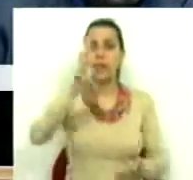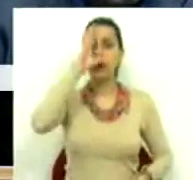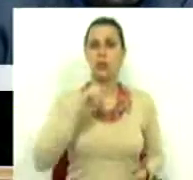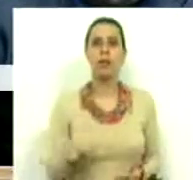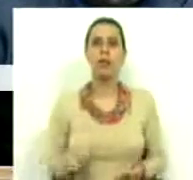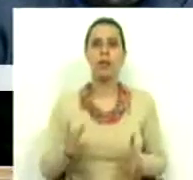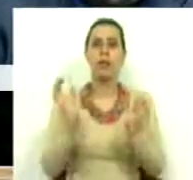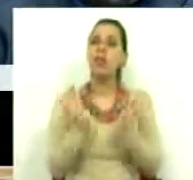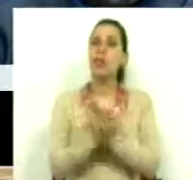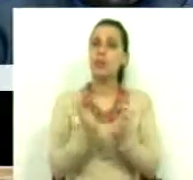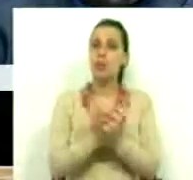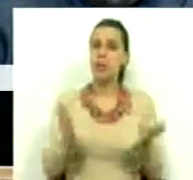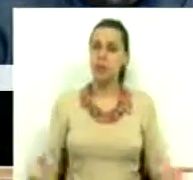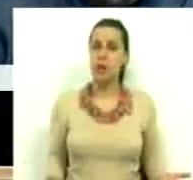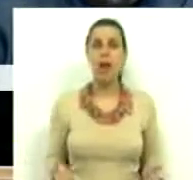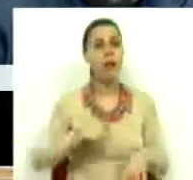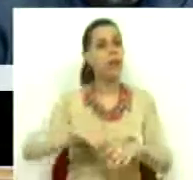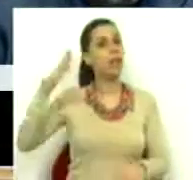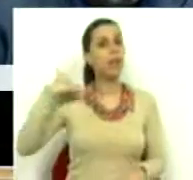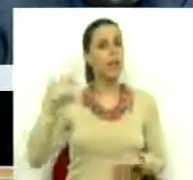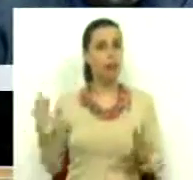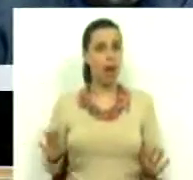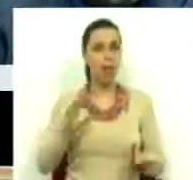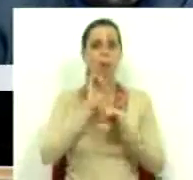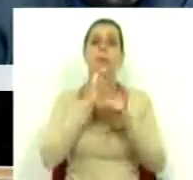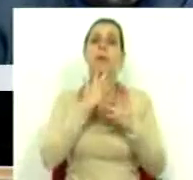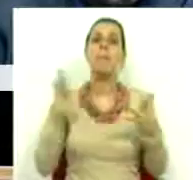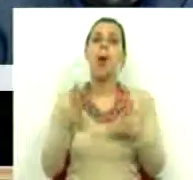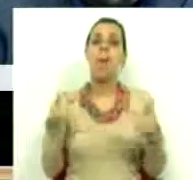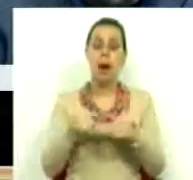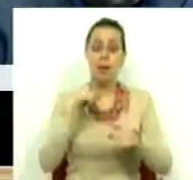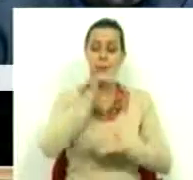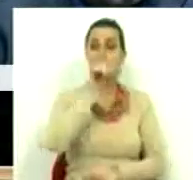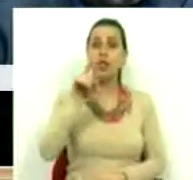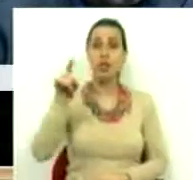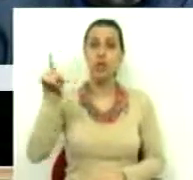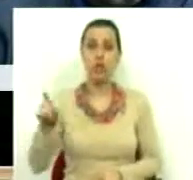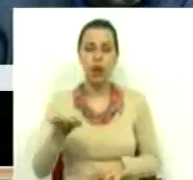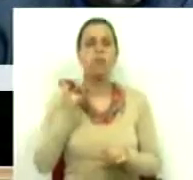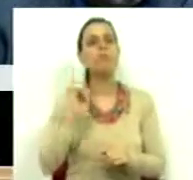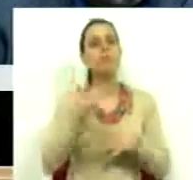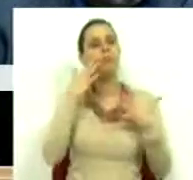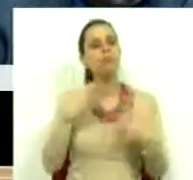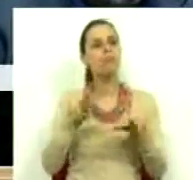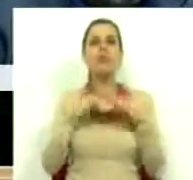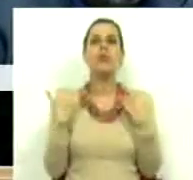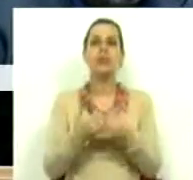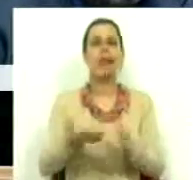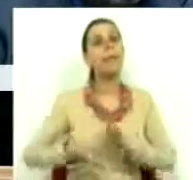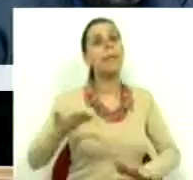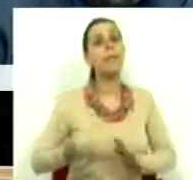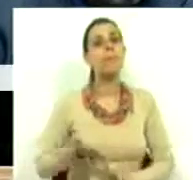da Segurança Social. E então, quando grande parte destas questões revestiam uma natureza social